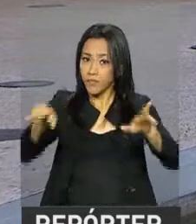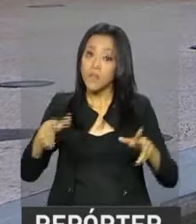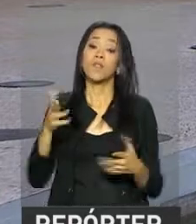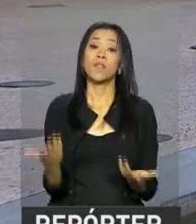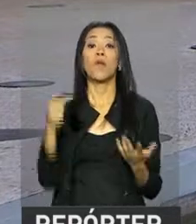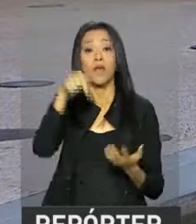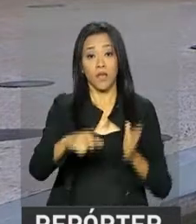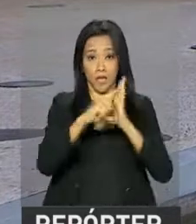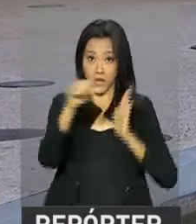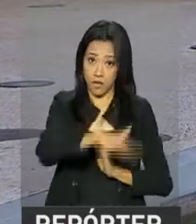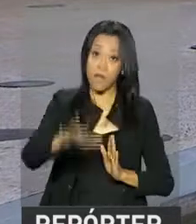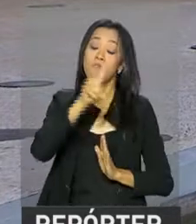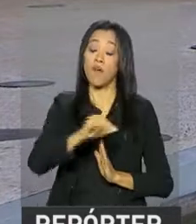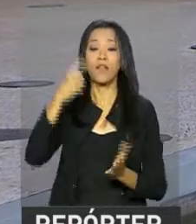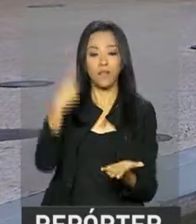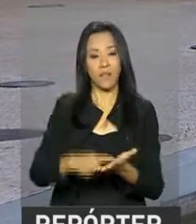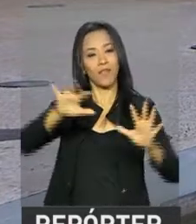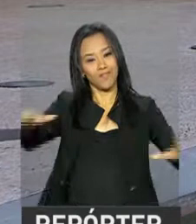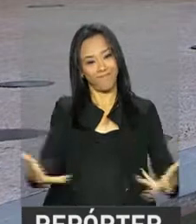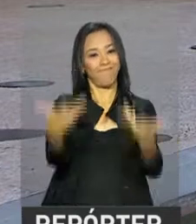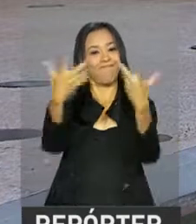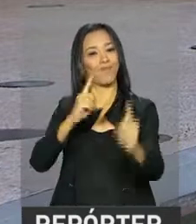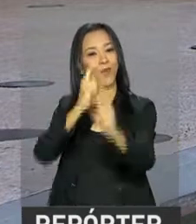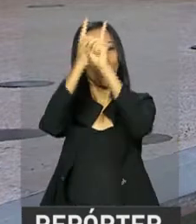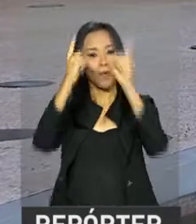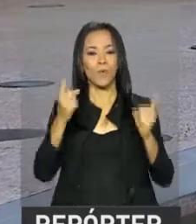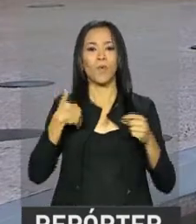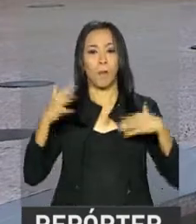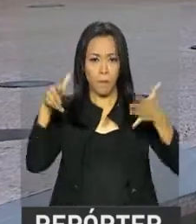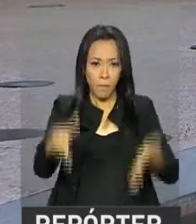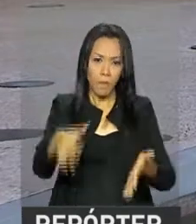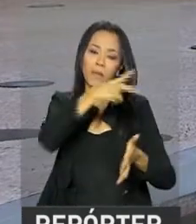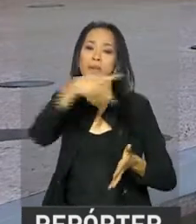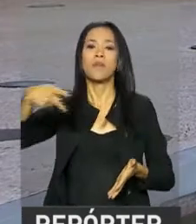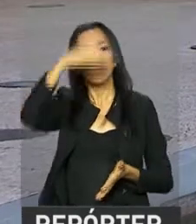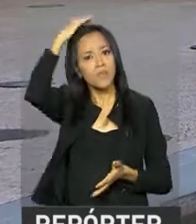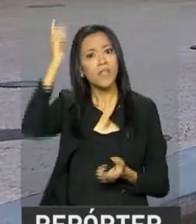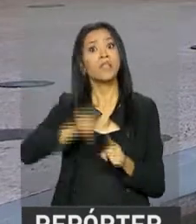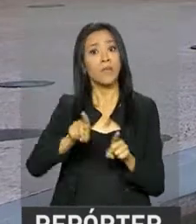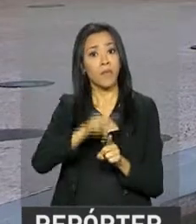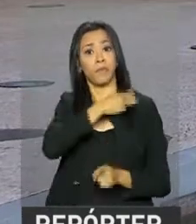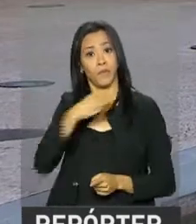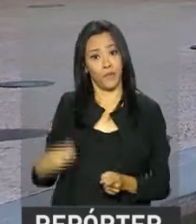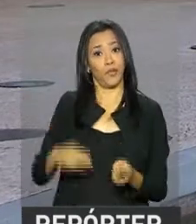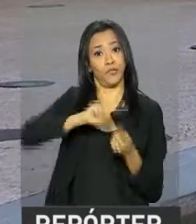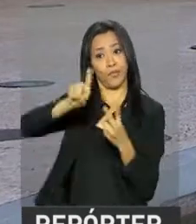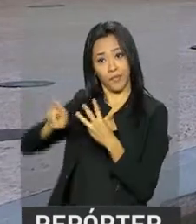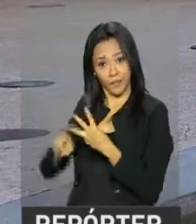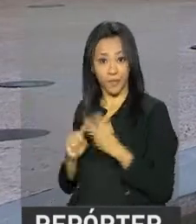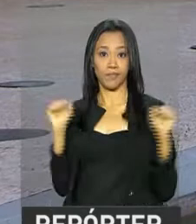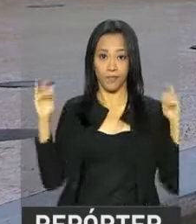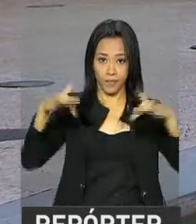vai acontecer uma cerimônia para marcar justamente essa data com a participação do presidente Michel Temer e de ministros do governo. A